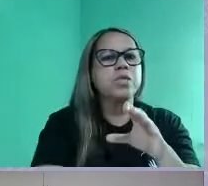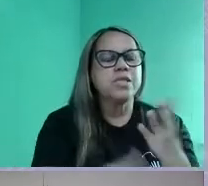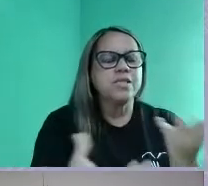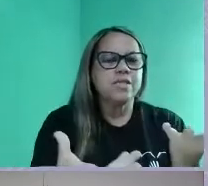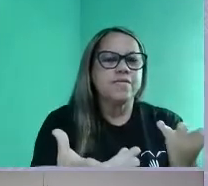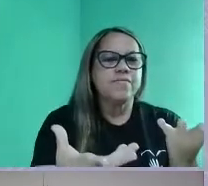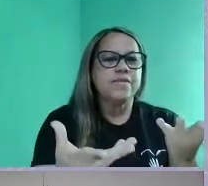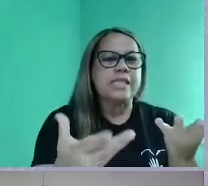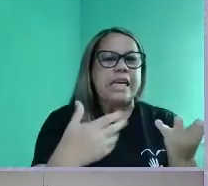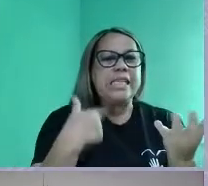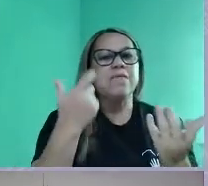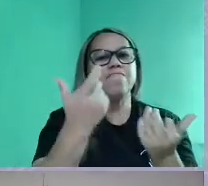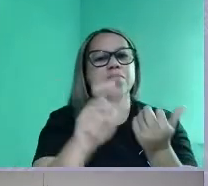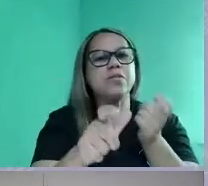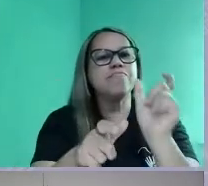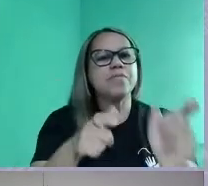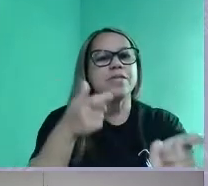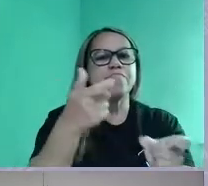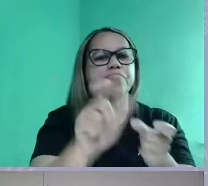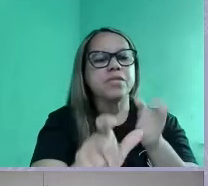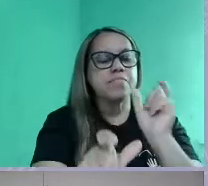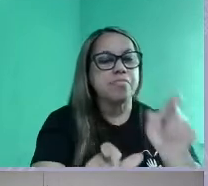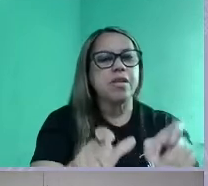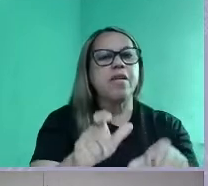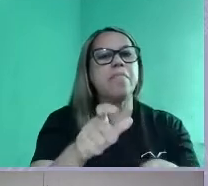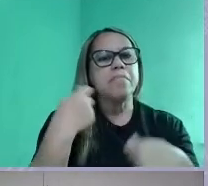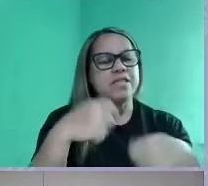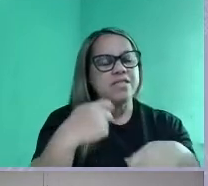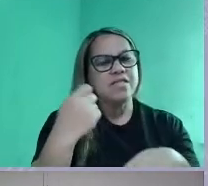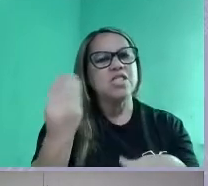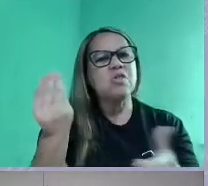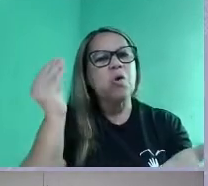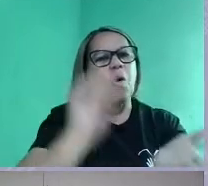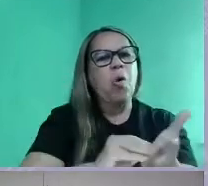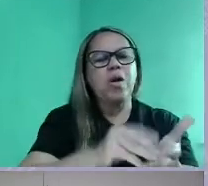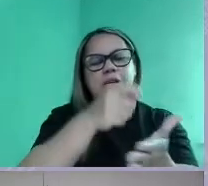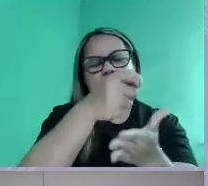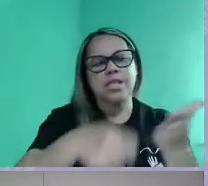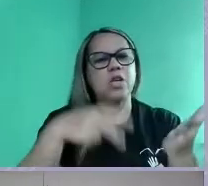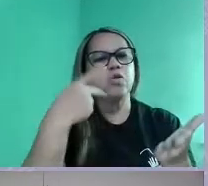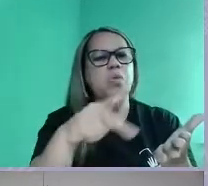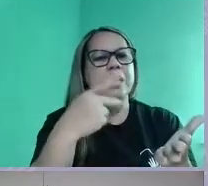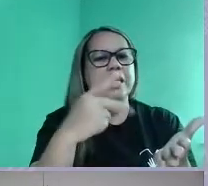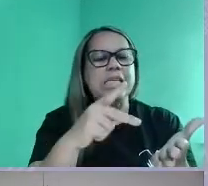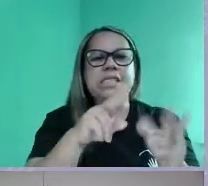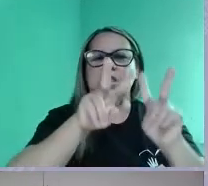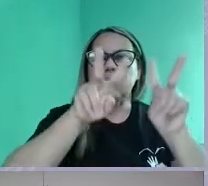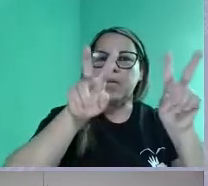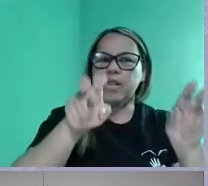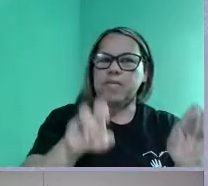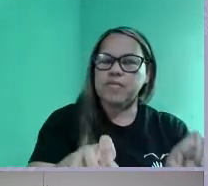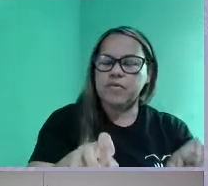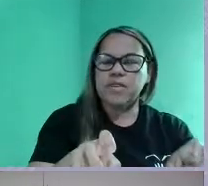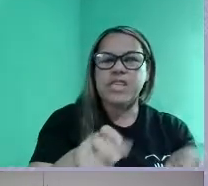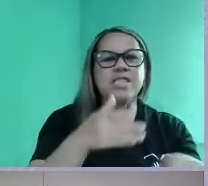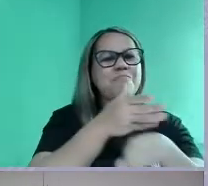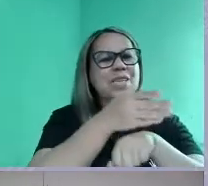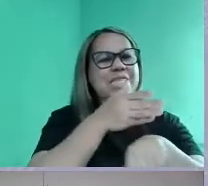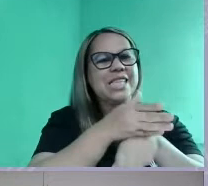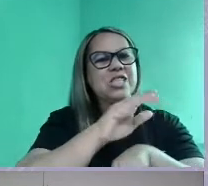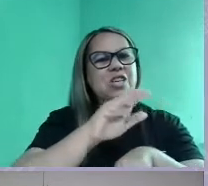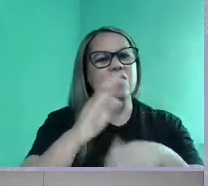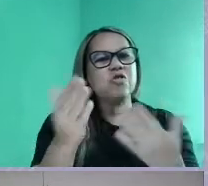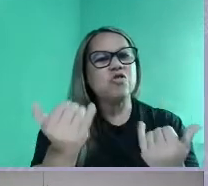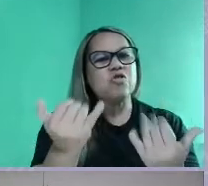essas palavras vão ter que aparecer na redação de vocês, né? Se o tema foi esse, a inserção do jovem no